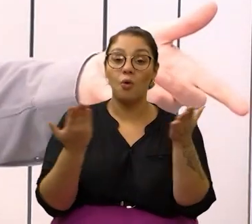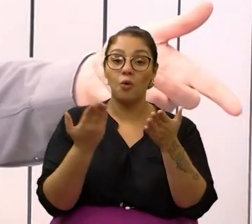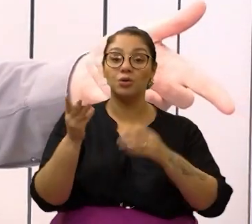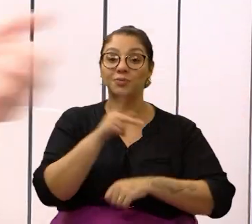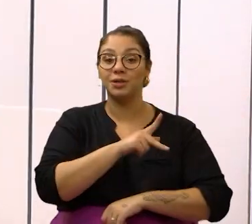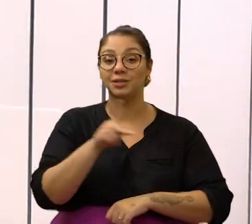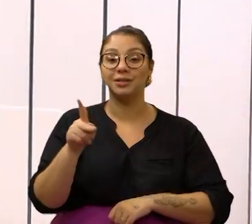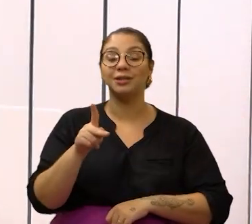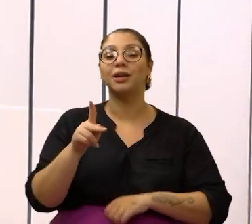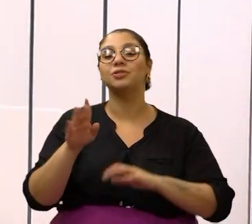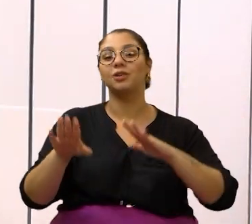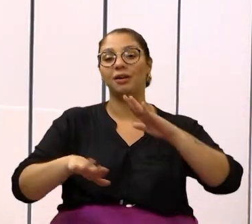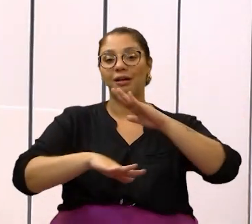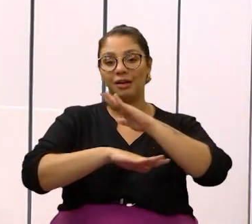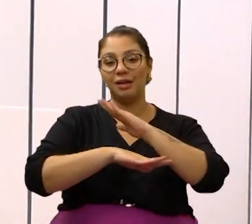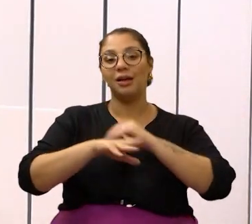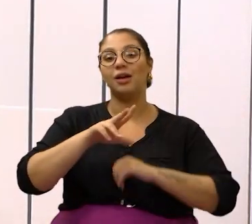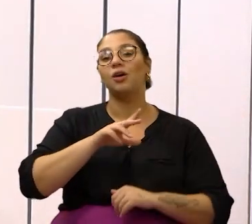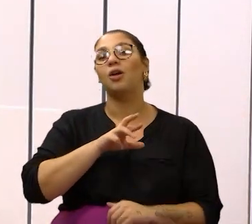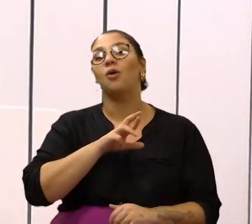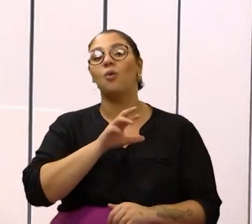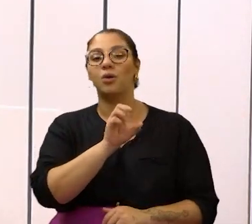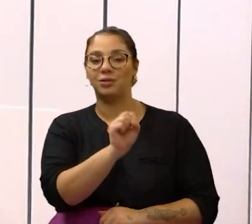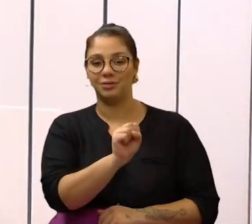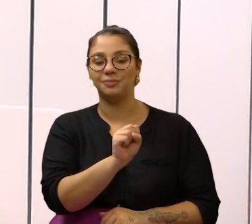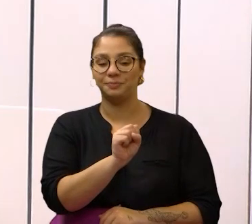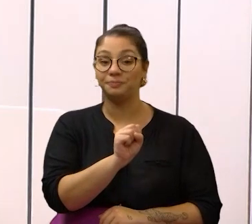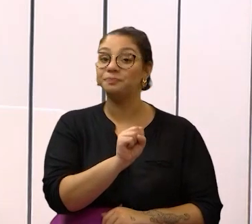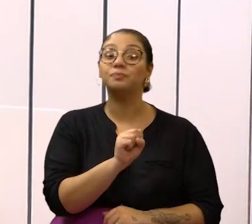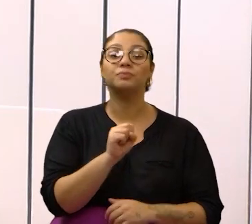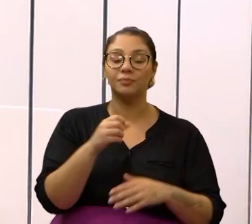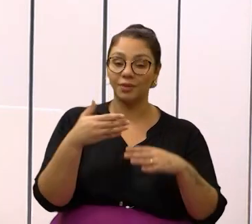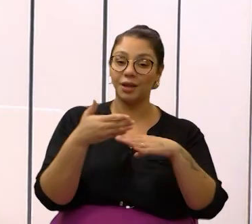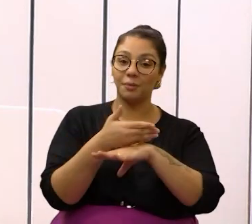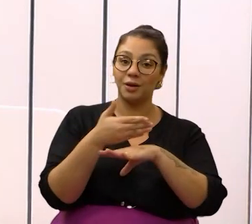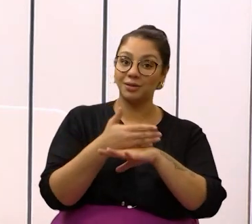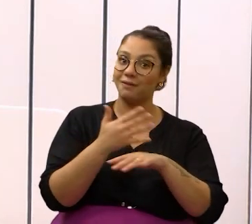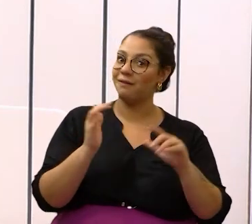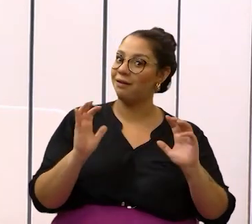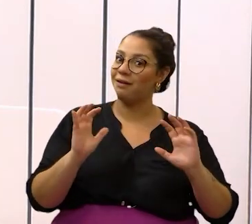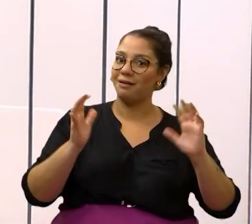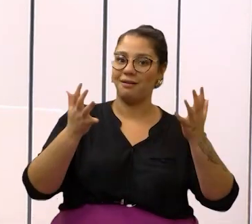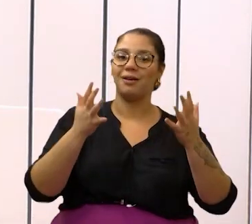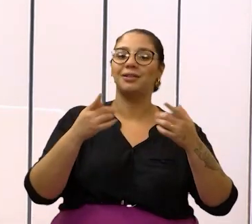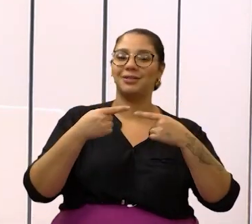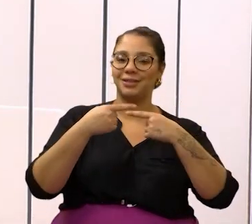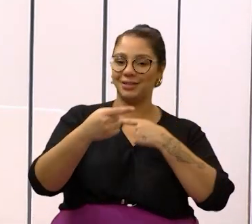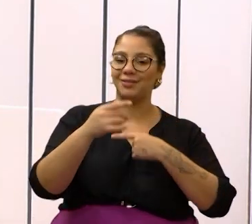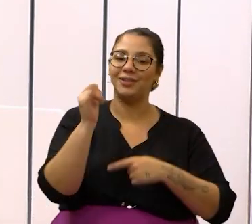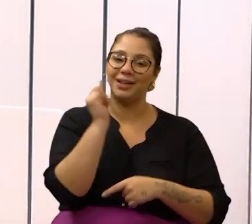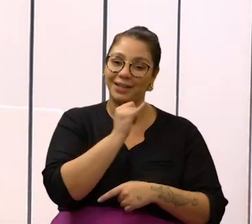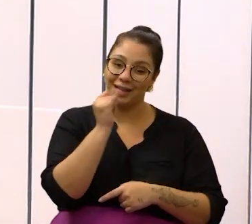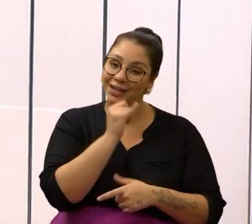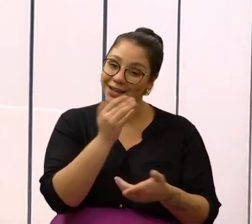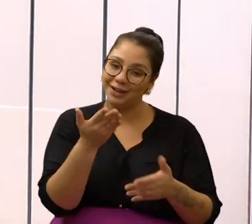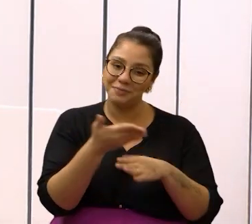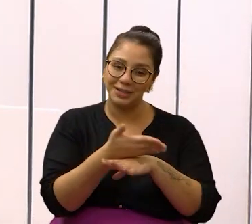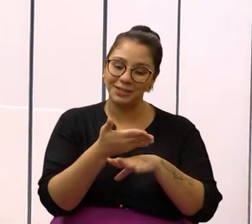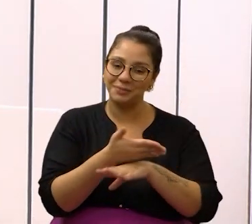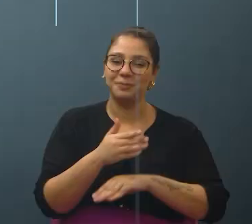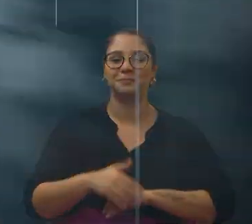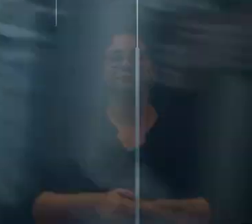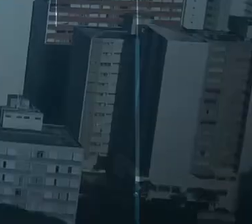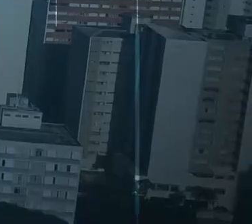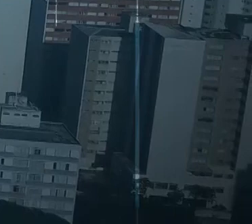e hoje presidente da Câmara de Campinas, o Luiz Rossini, e faz parte das comemorações da Semana Italiana.